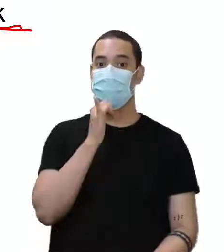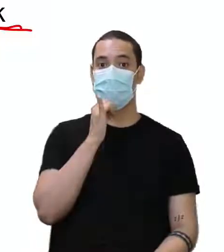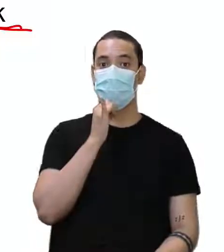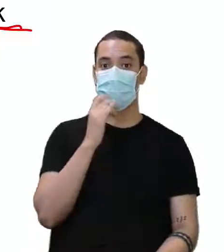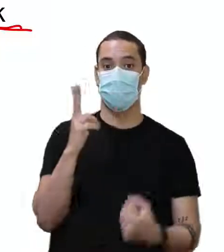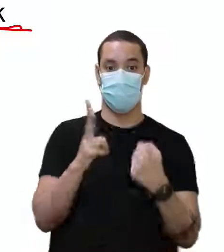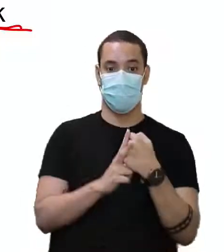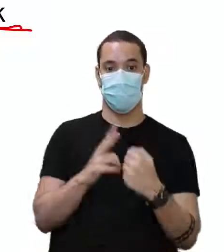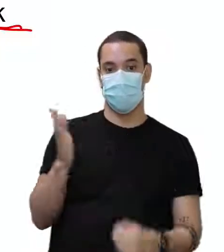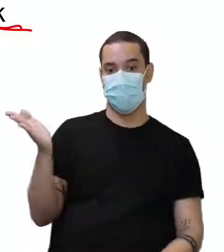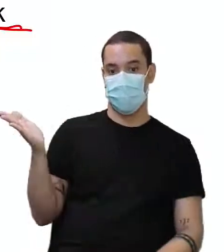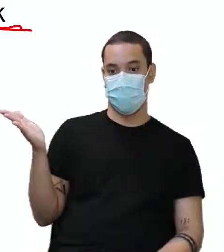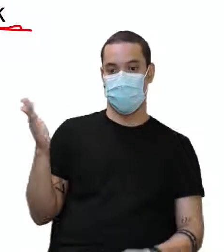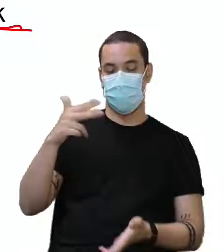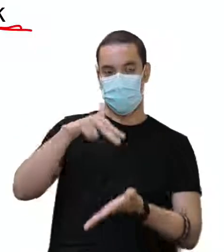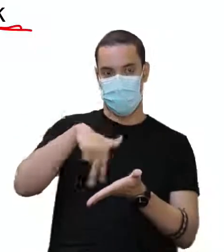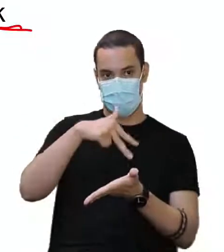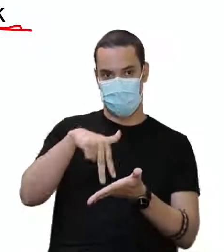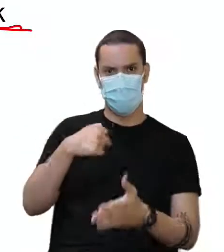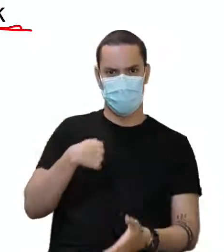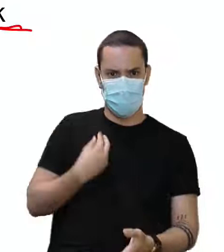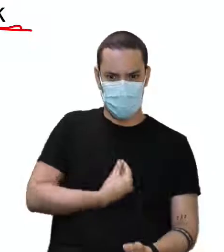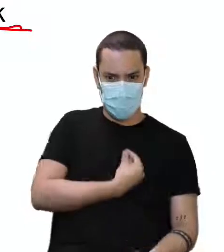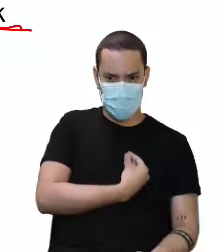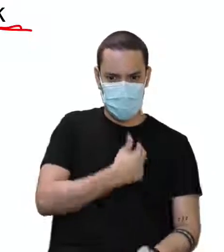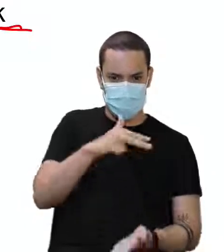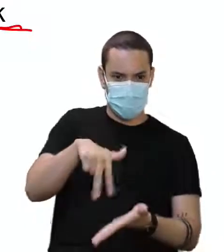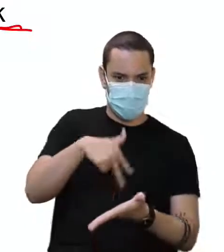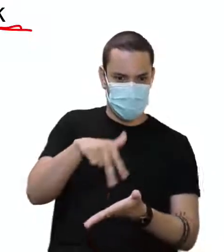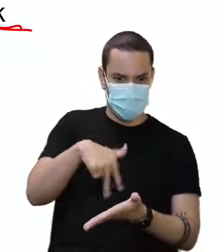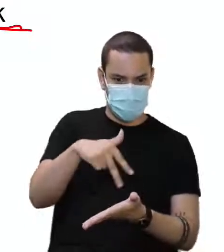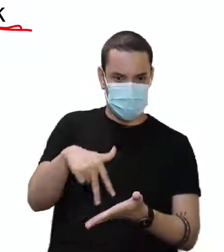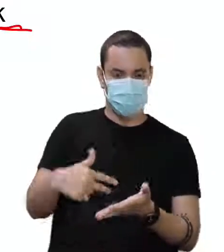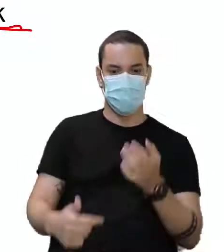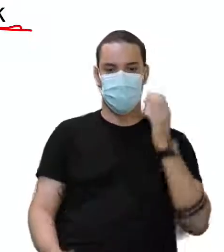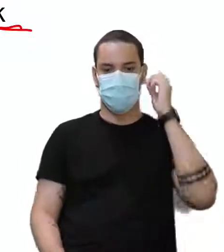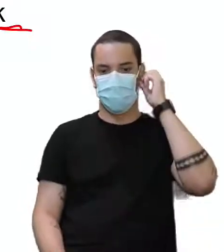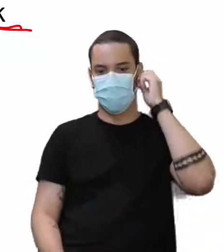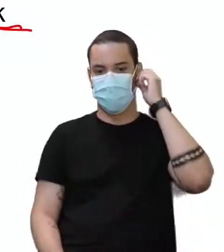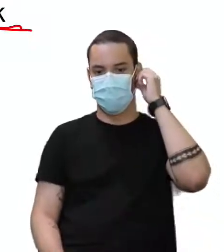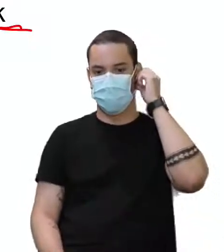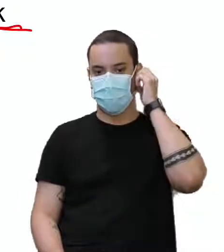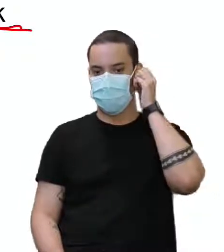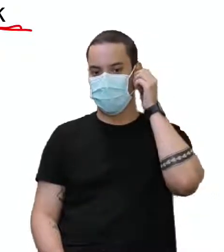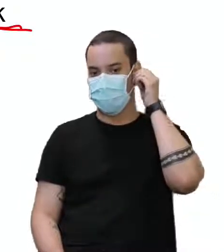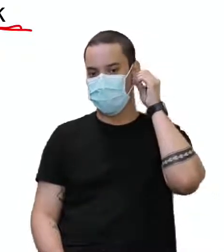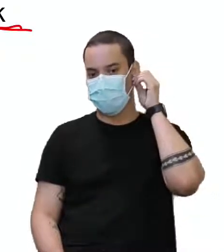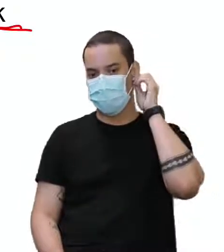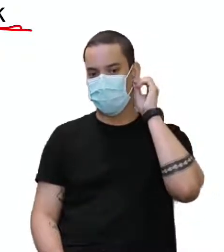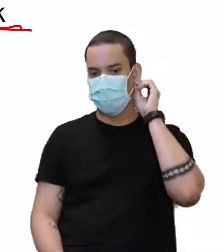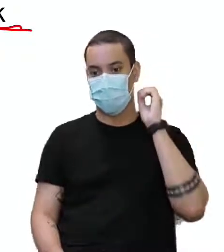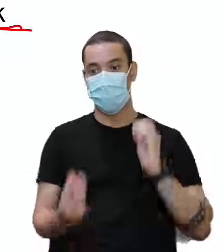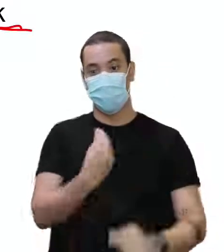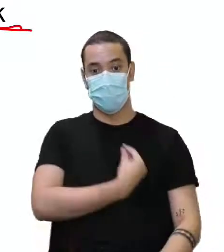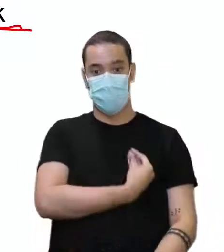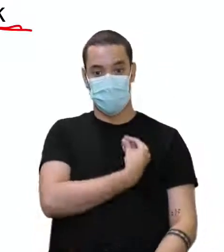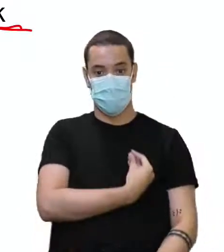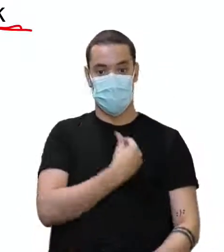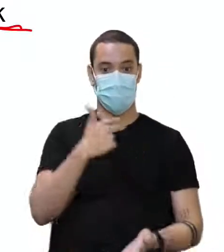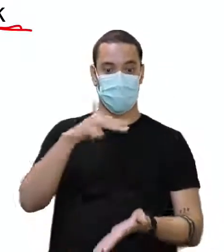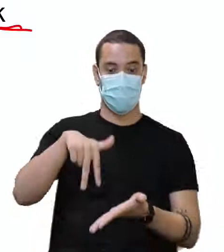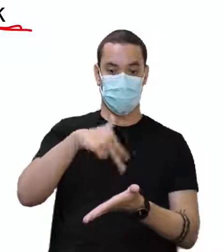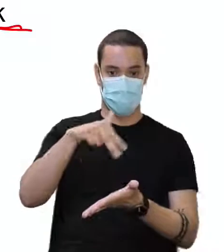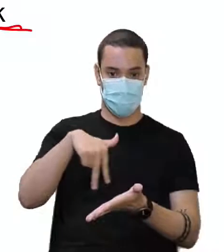dançar. Aí, eu quero falar que eu estava dançando. I was, eu estava dancing.